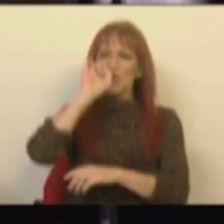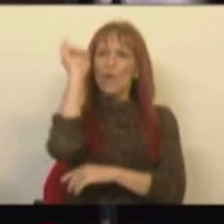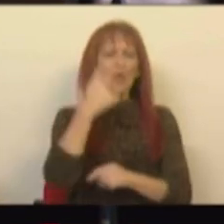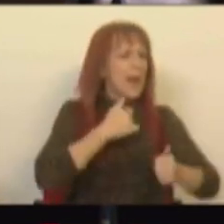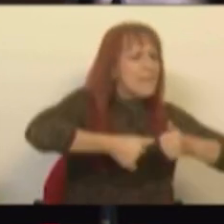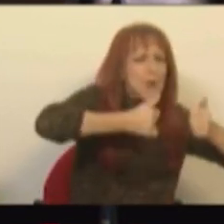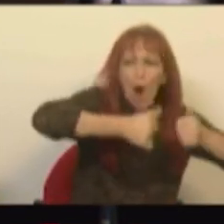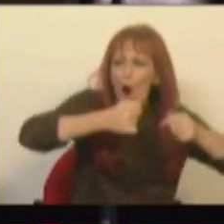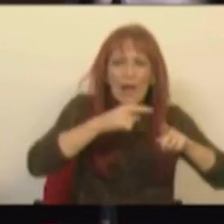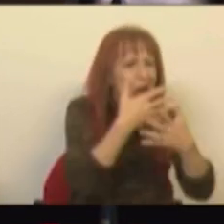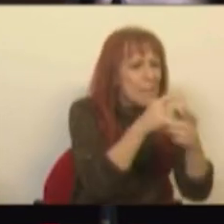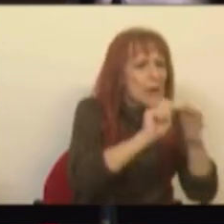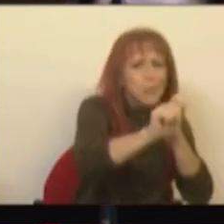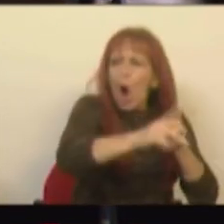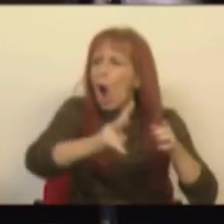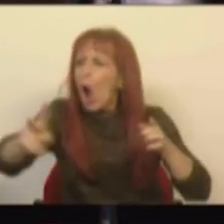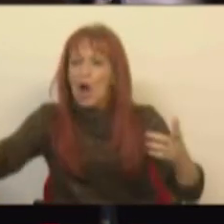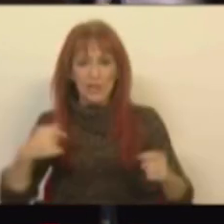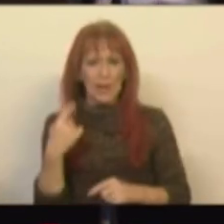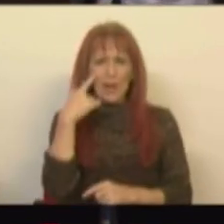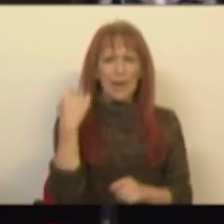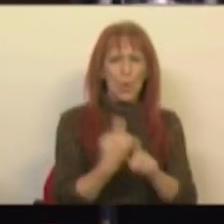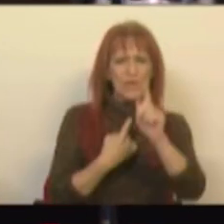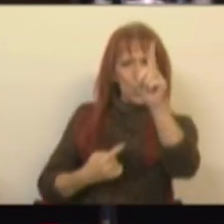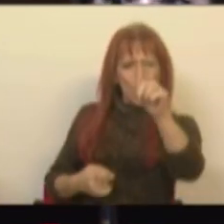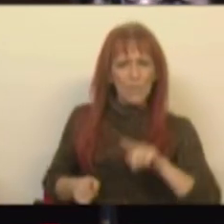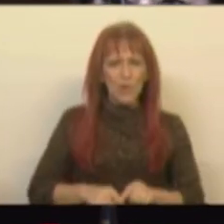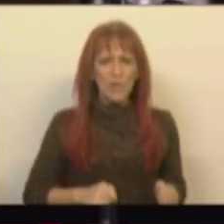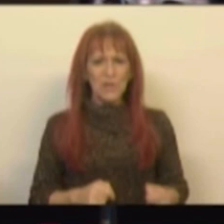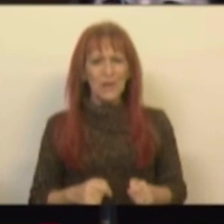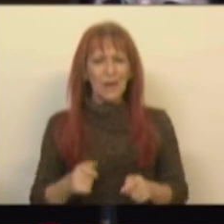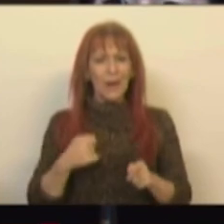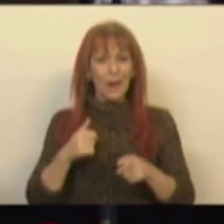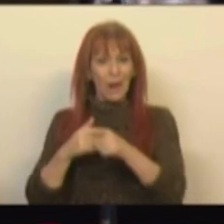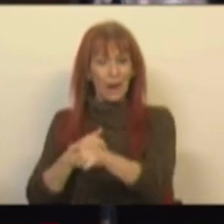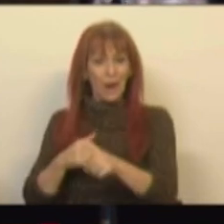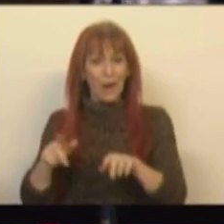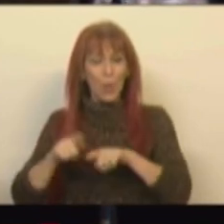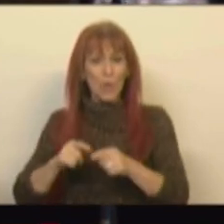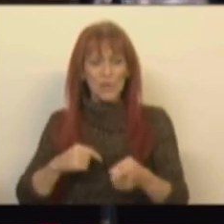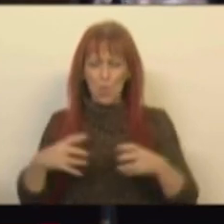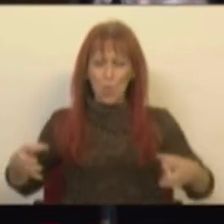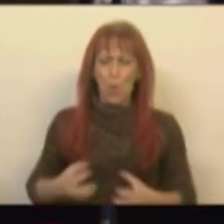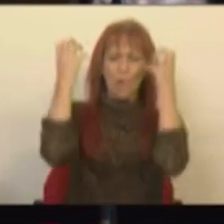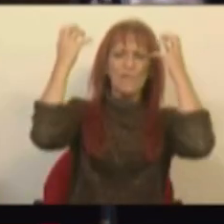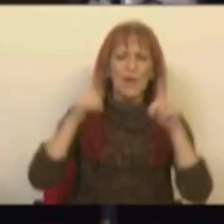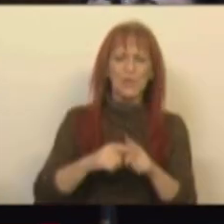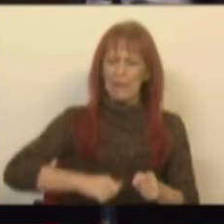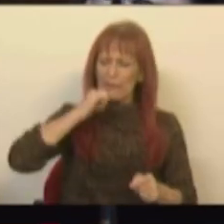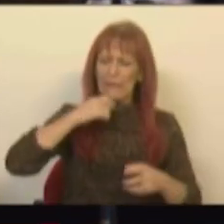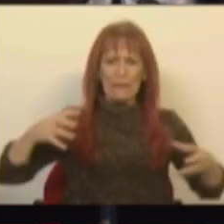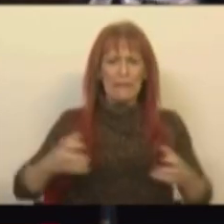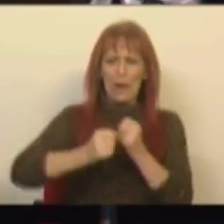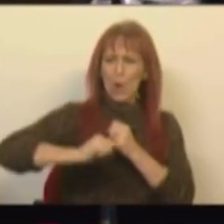é melhor vir a queimar. Porque reparem numa coisa, o faltor do conflito permanente